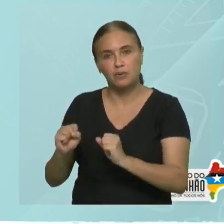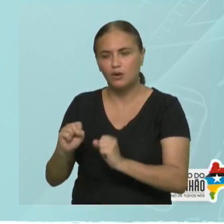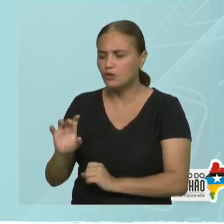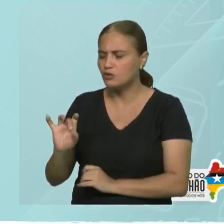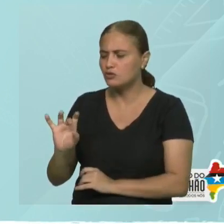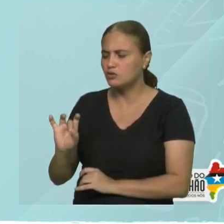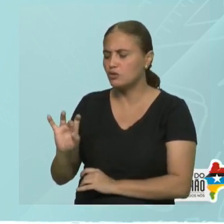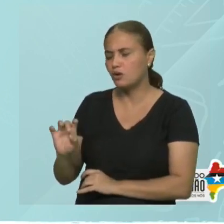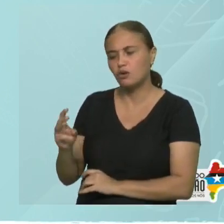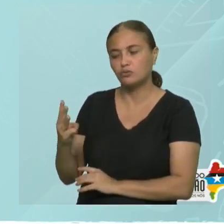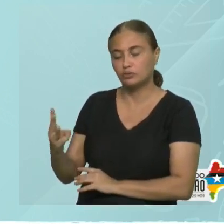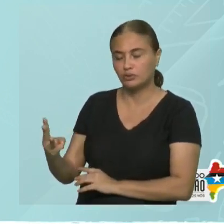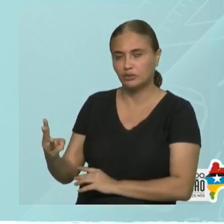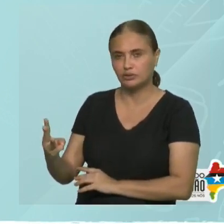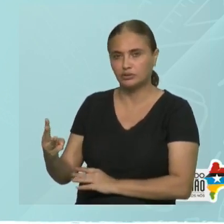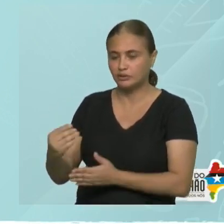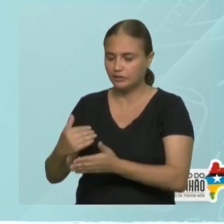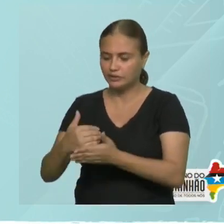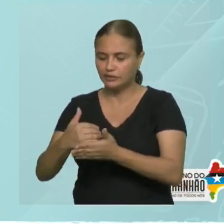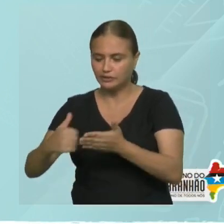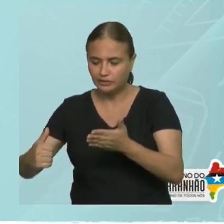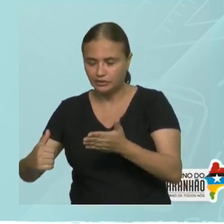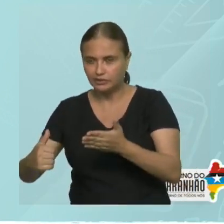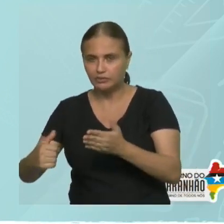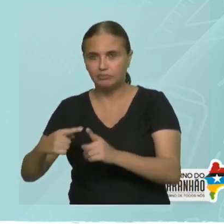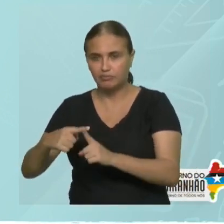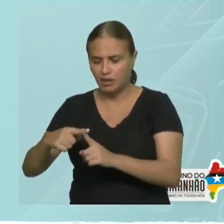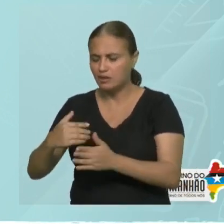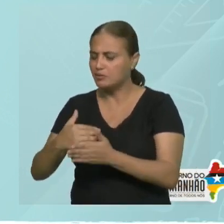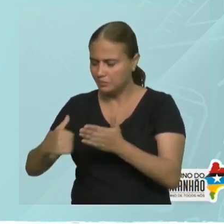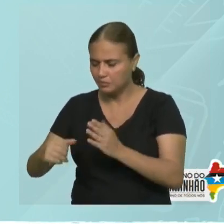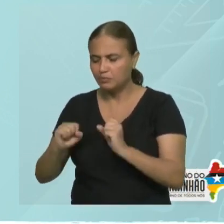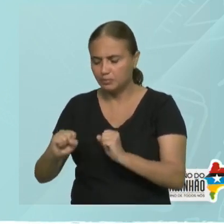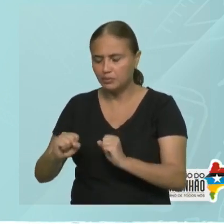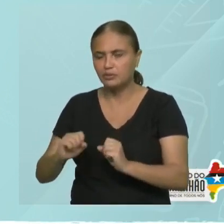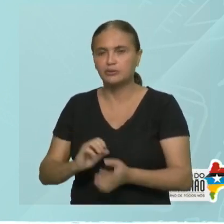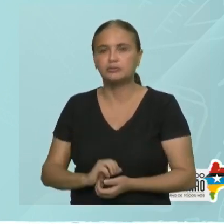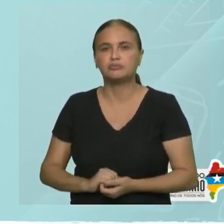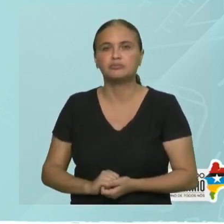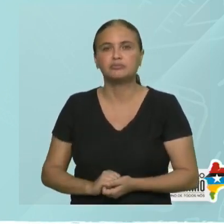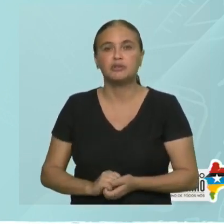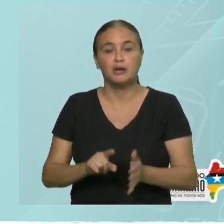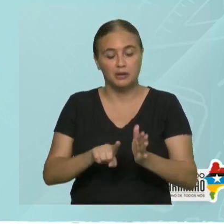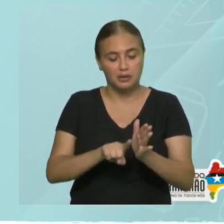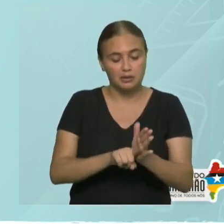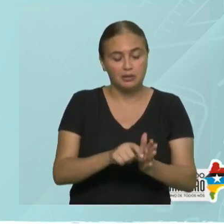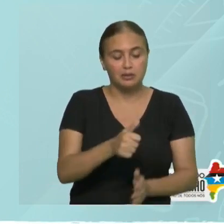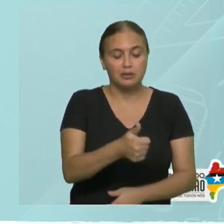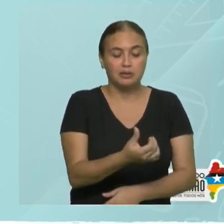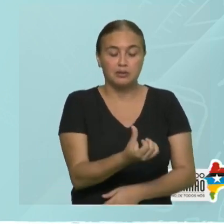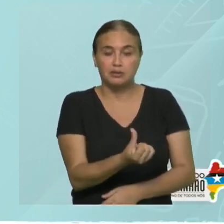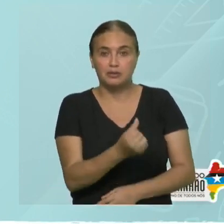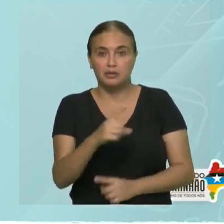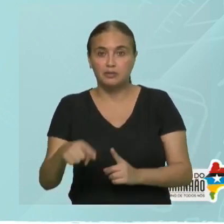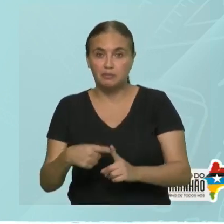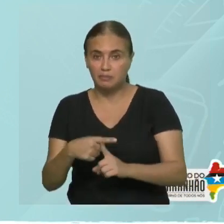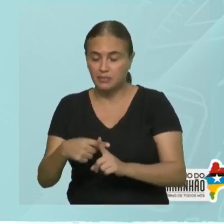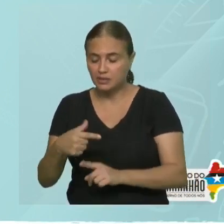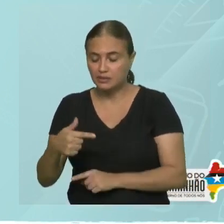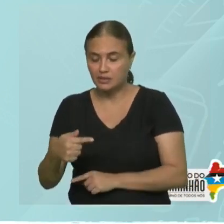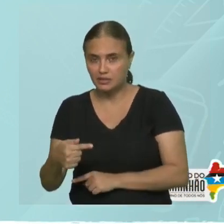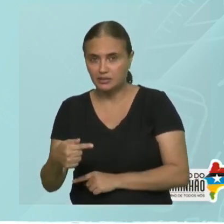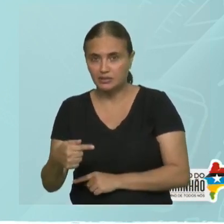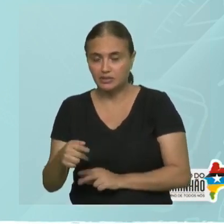três. Sempre eu posso tirar esse sinal de mais. Aí, eu tenho menos dezesseis, mais sete.